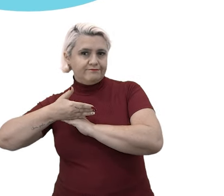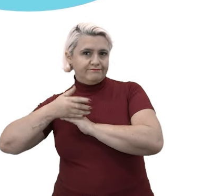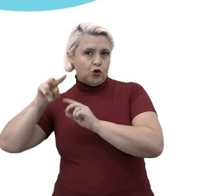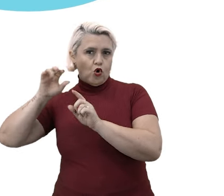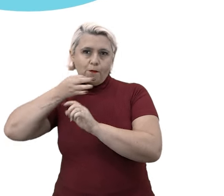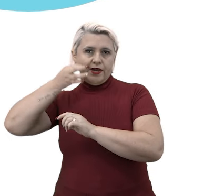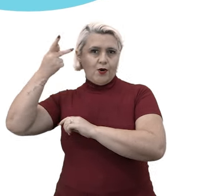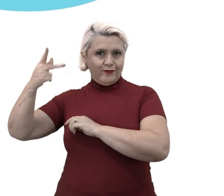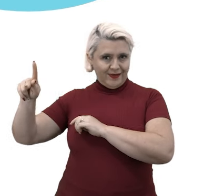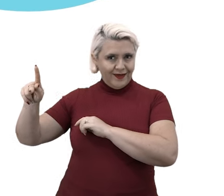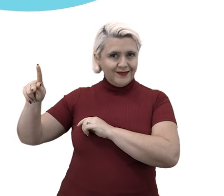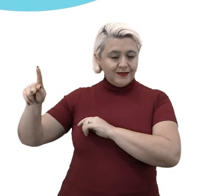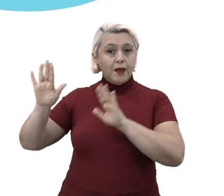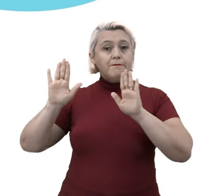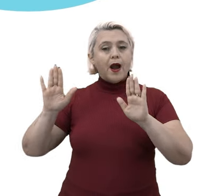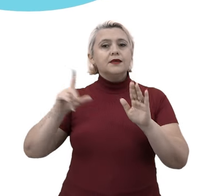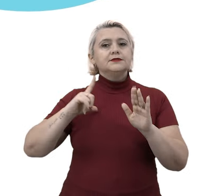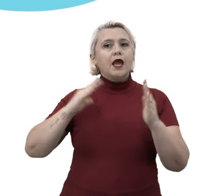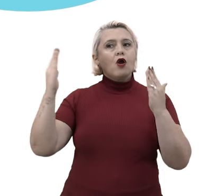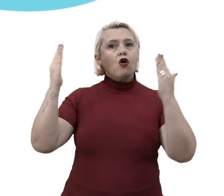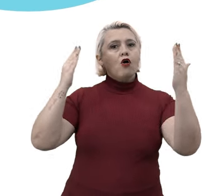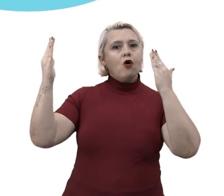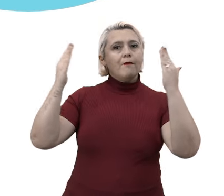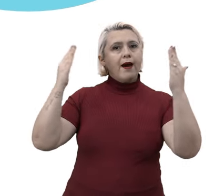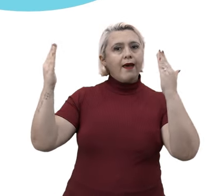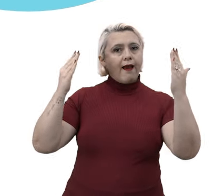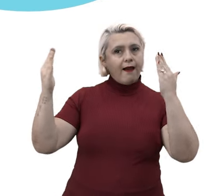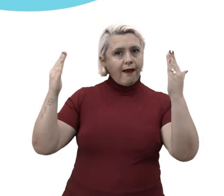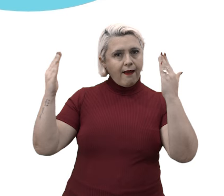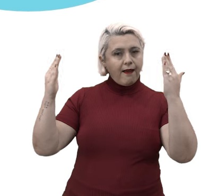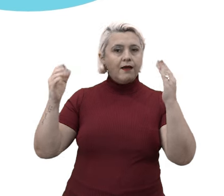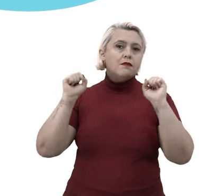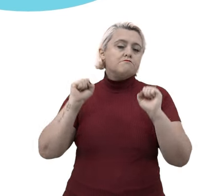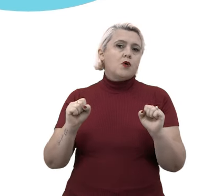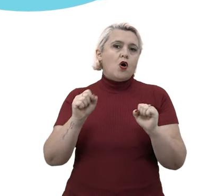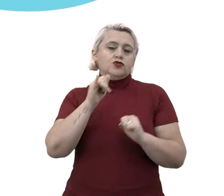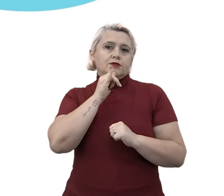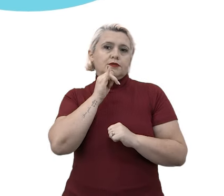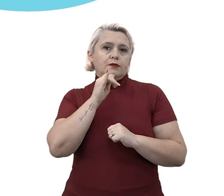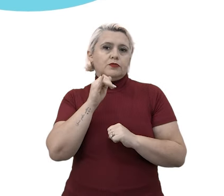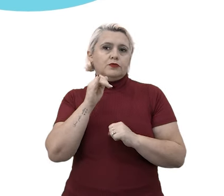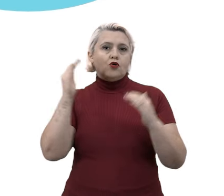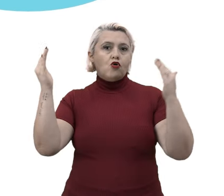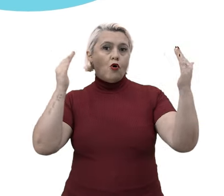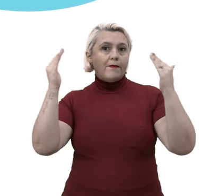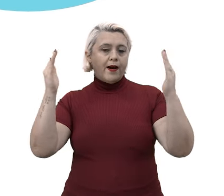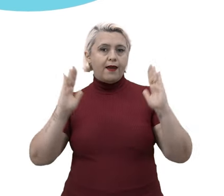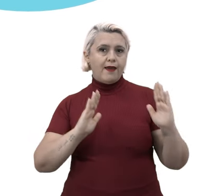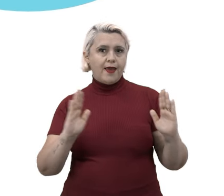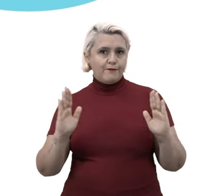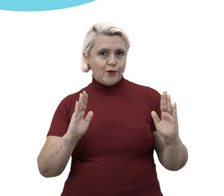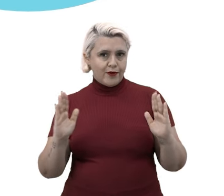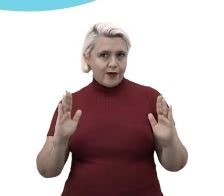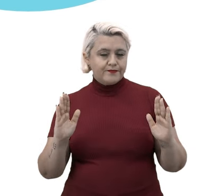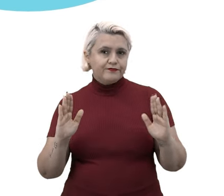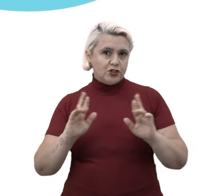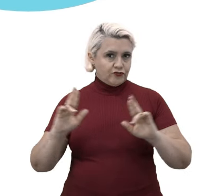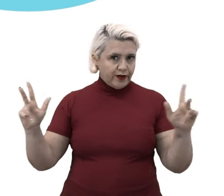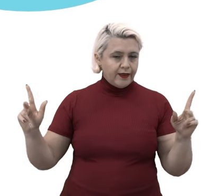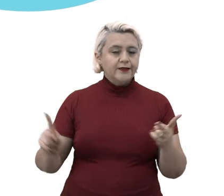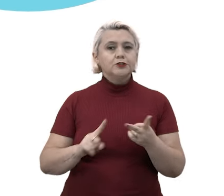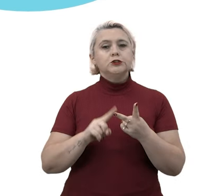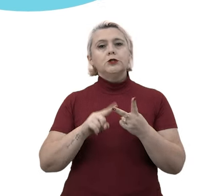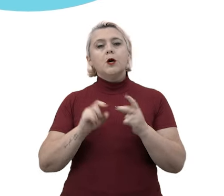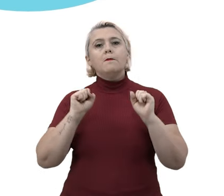vista defendido. Mas aí você tem que comprovar, né? Você pode comparar épocas diferentes, você